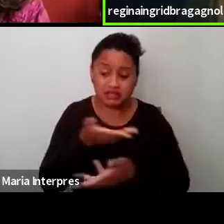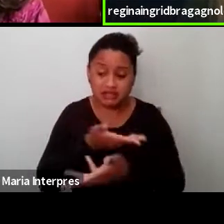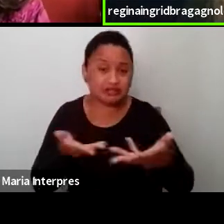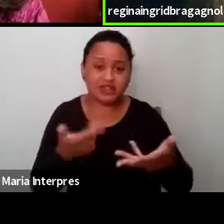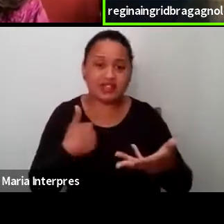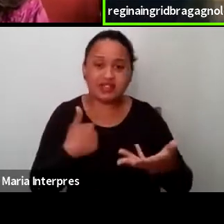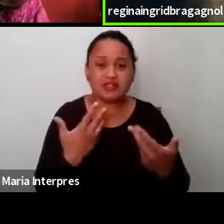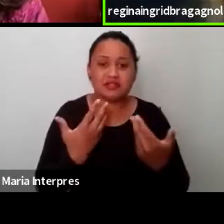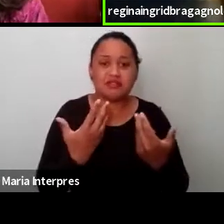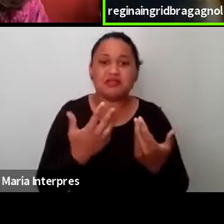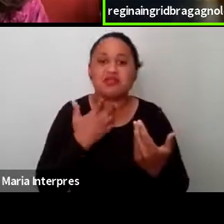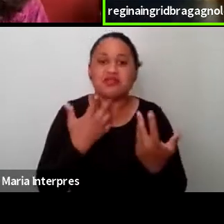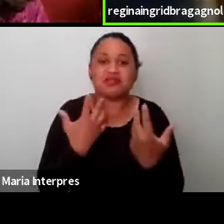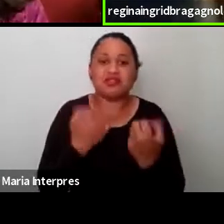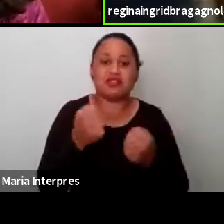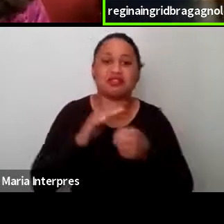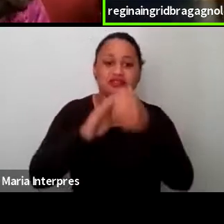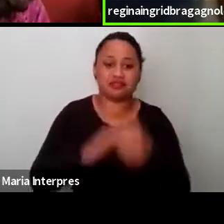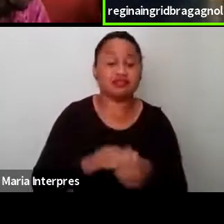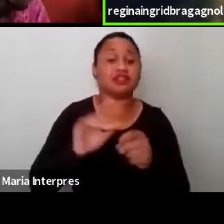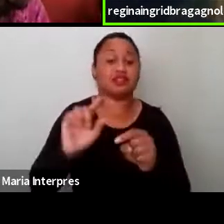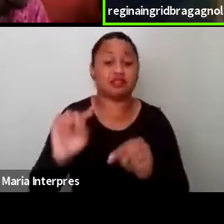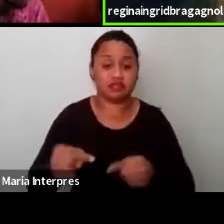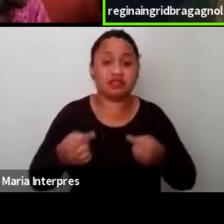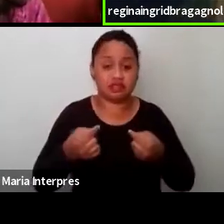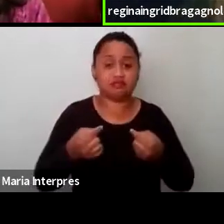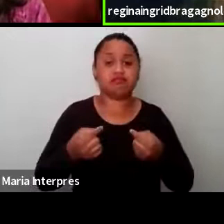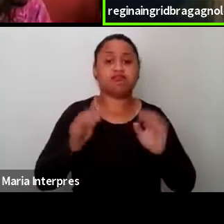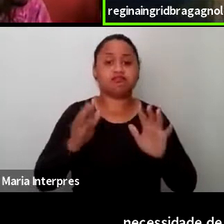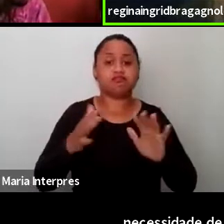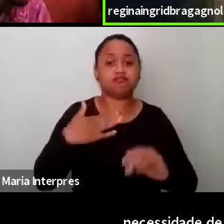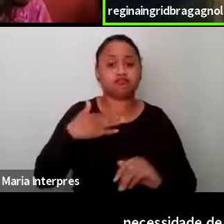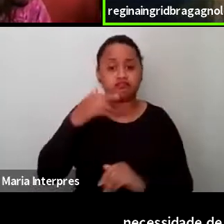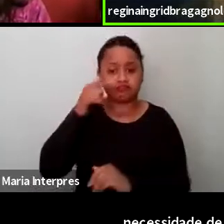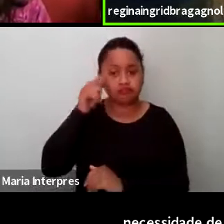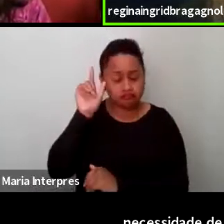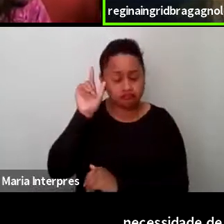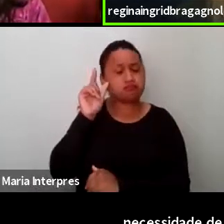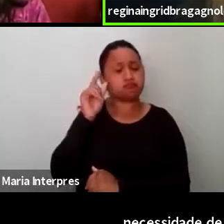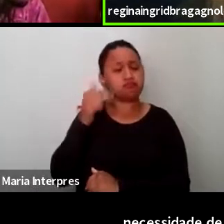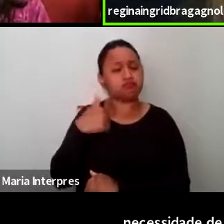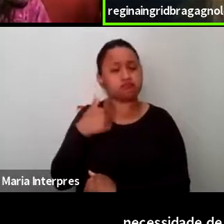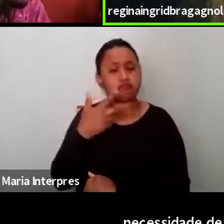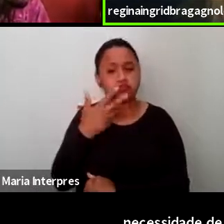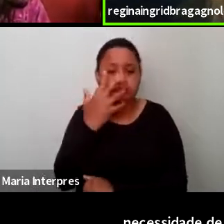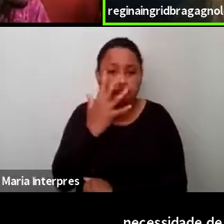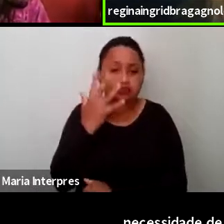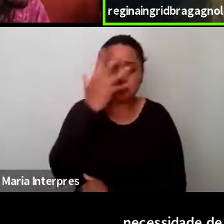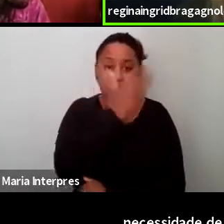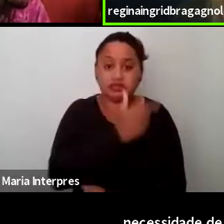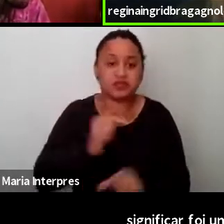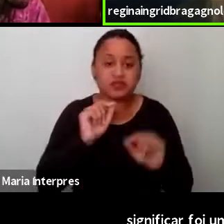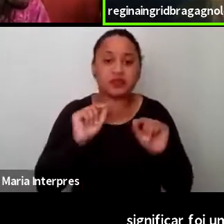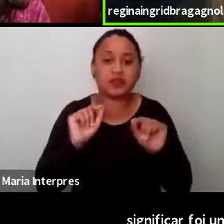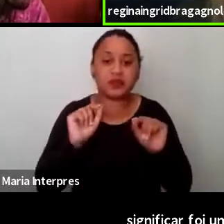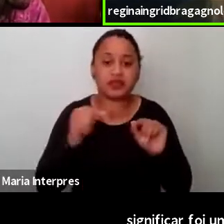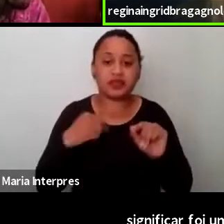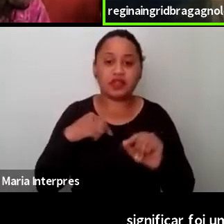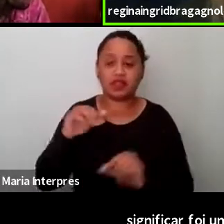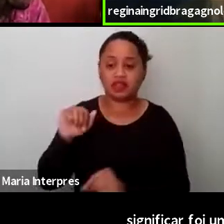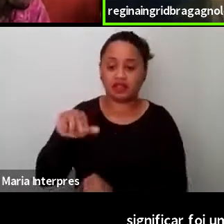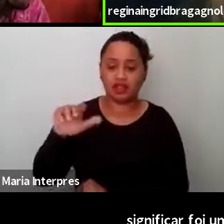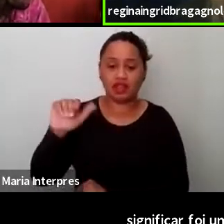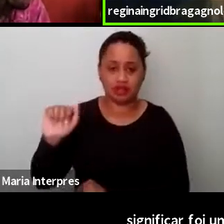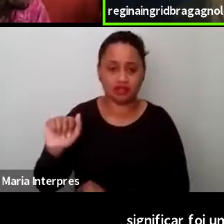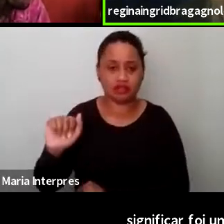foi um desafio. e ontem eu achei belíssimo quando a Ana Paula Ziel